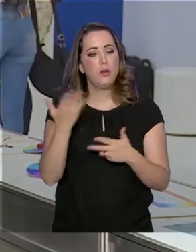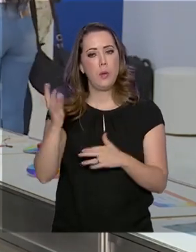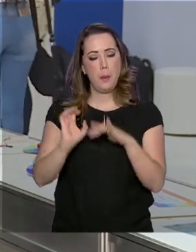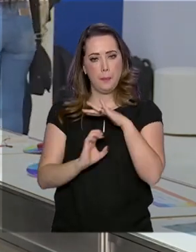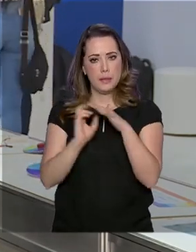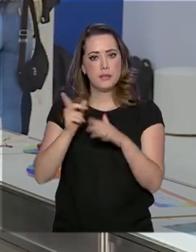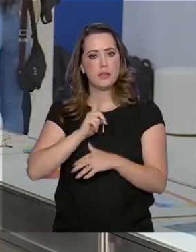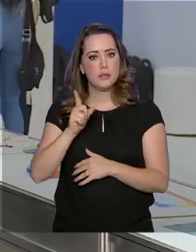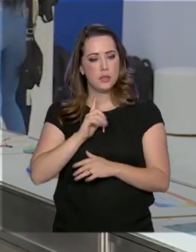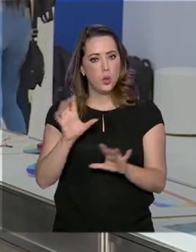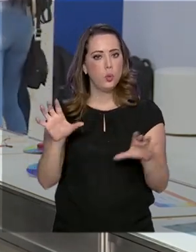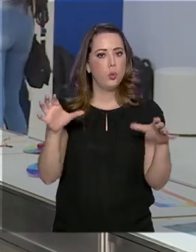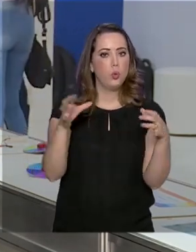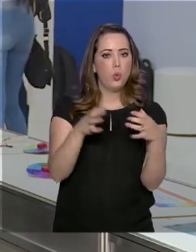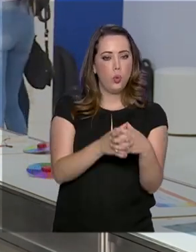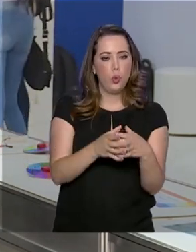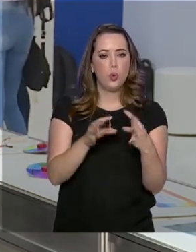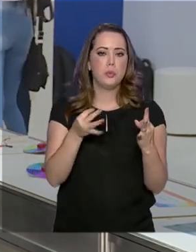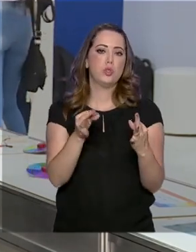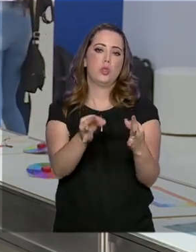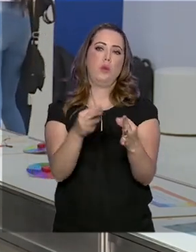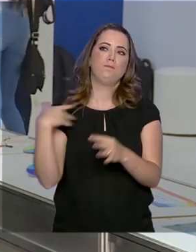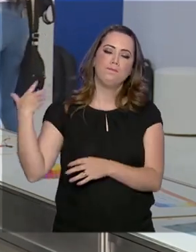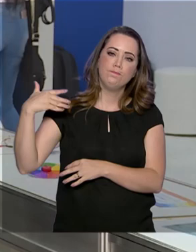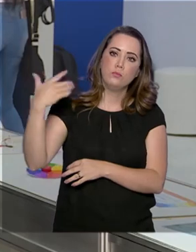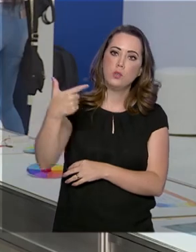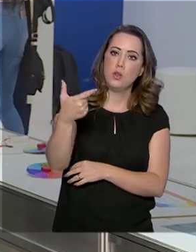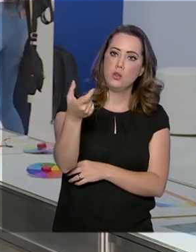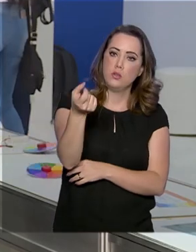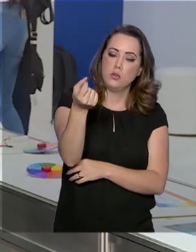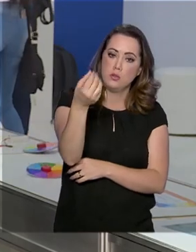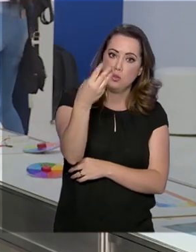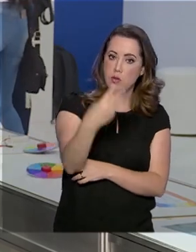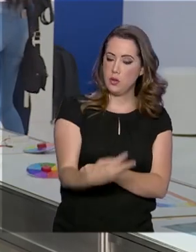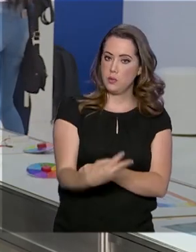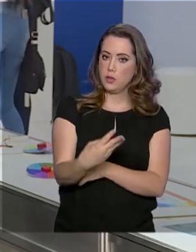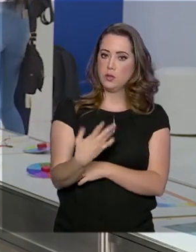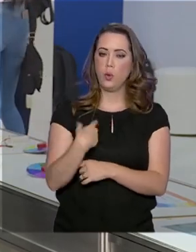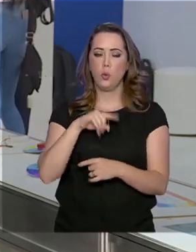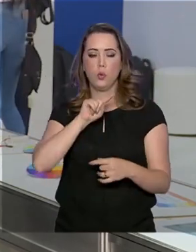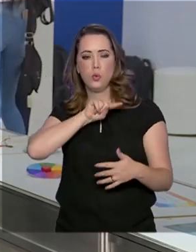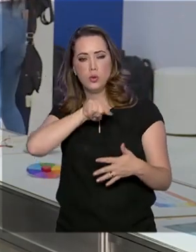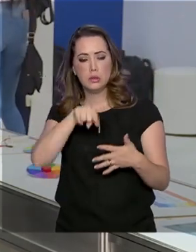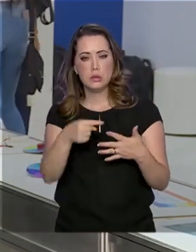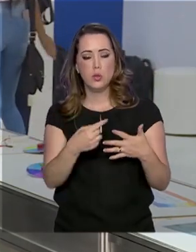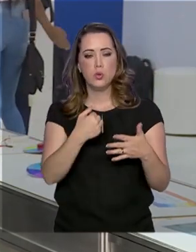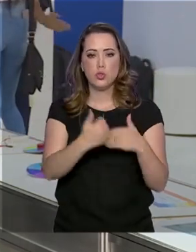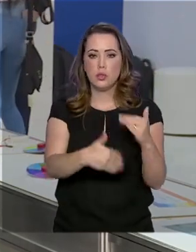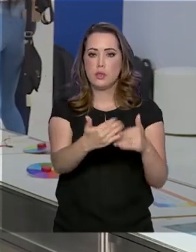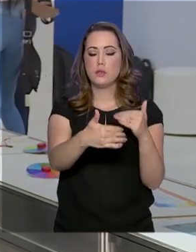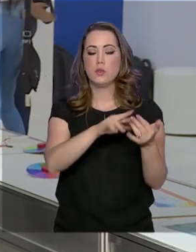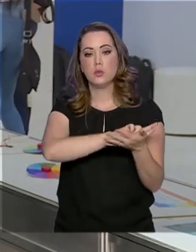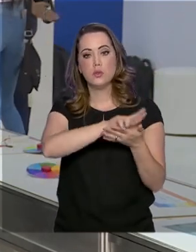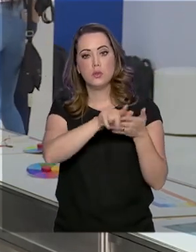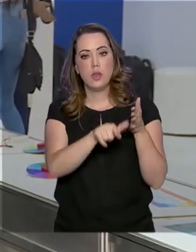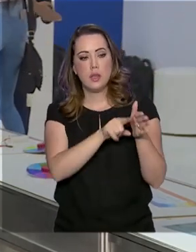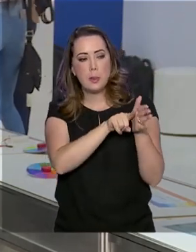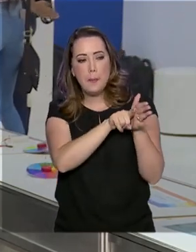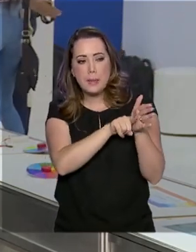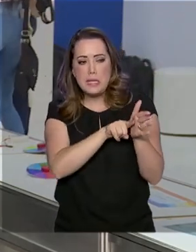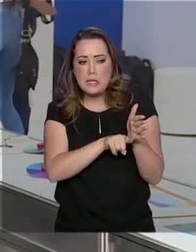conta com o Parque Tecnológico desde 2003, onde vem desenvolvendo, desde então, diversas